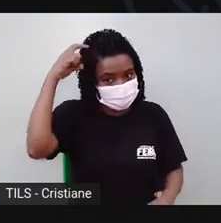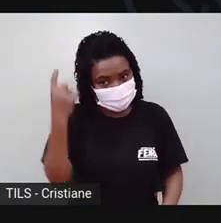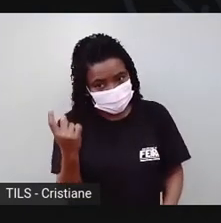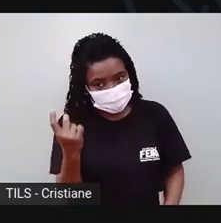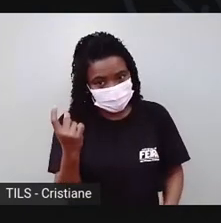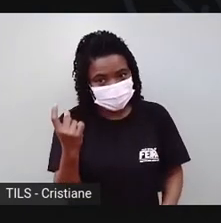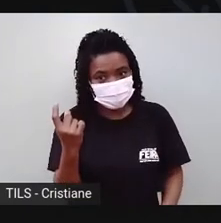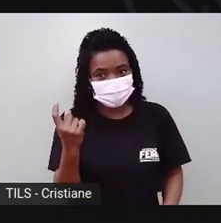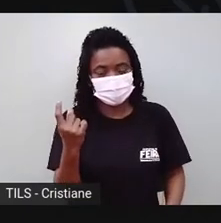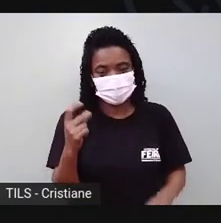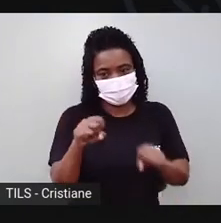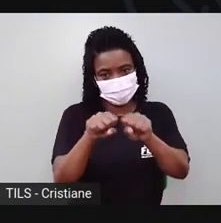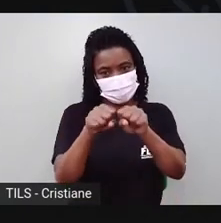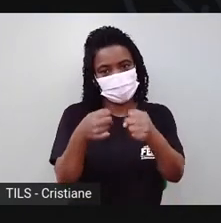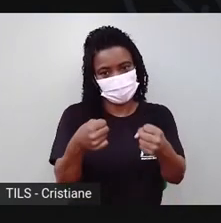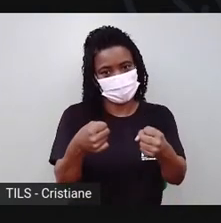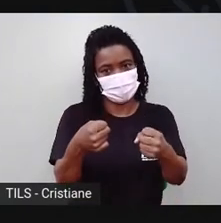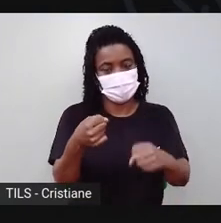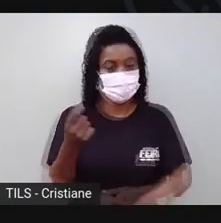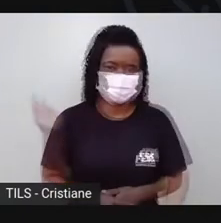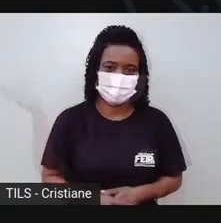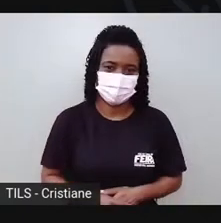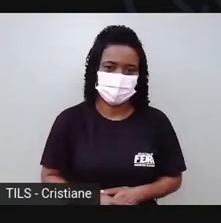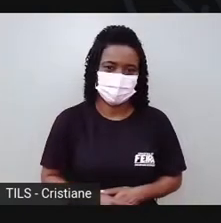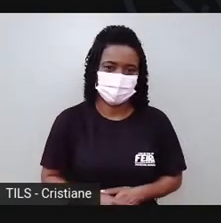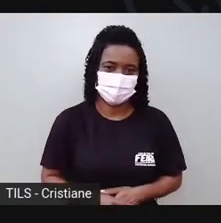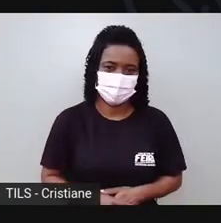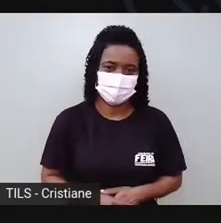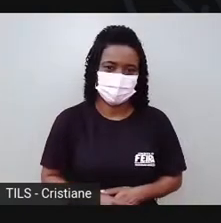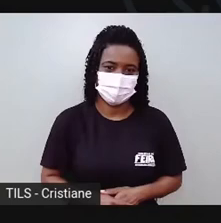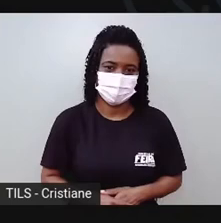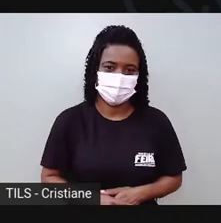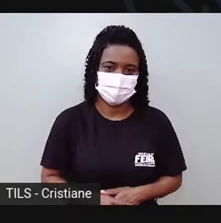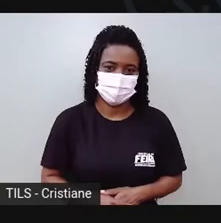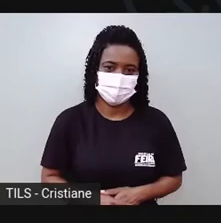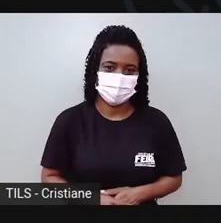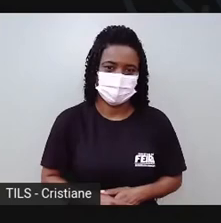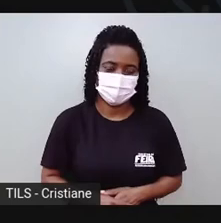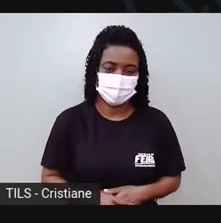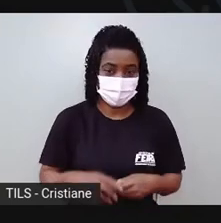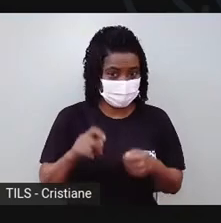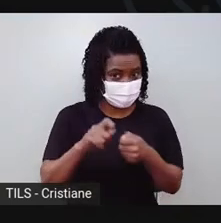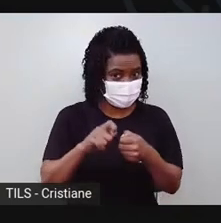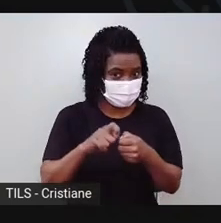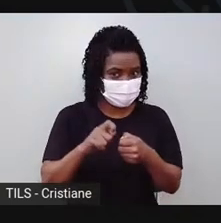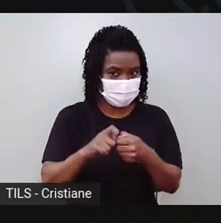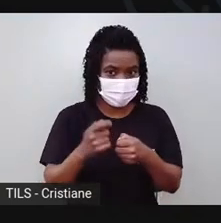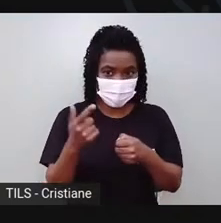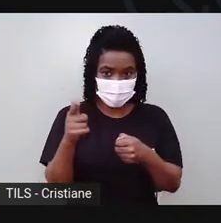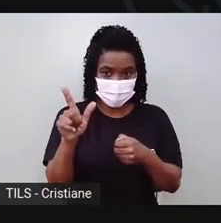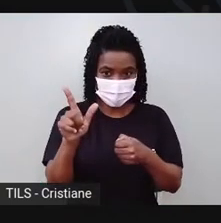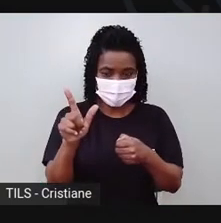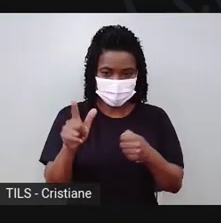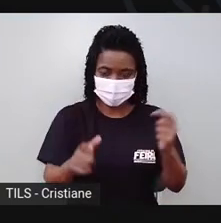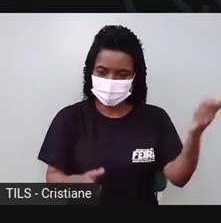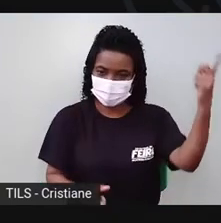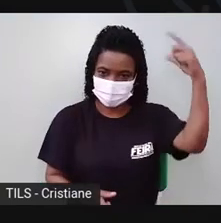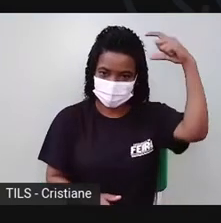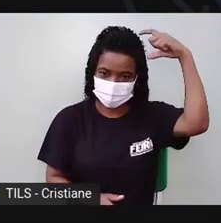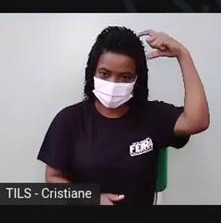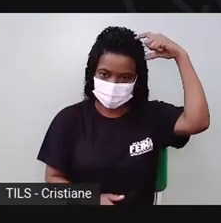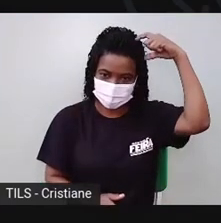porquinho. Agora a gente vai fazer a outra orelhinha. Cadê a... Aqui.